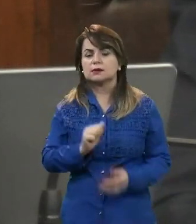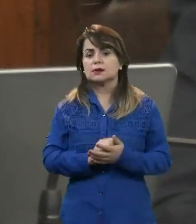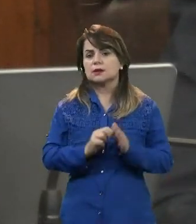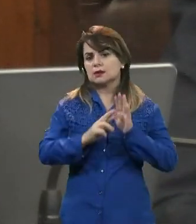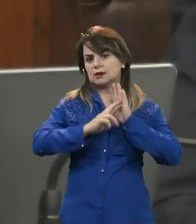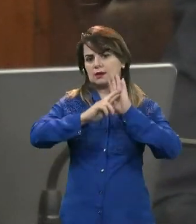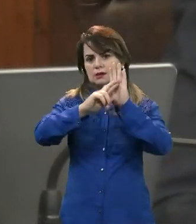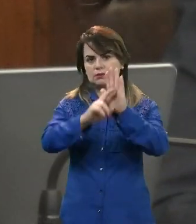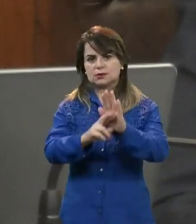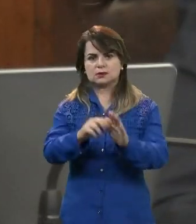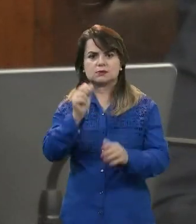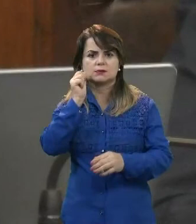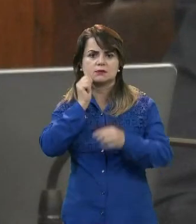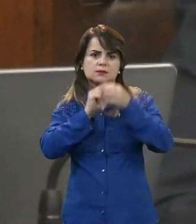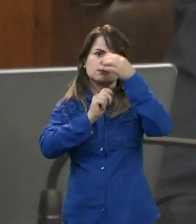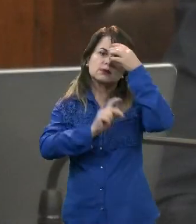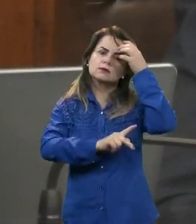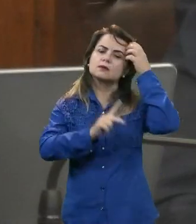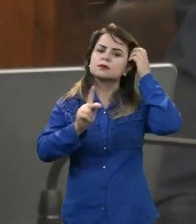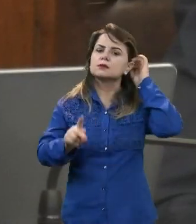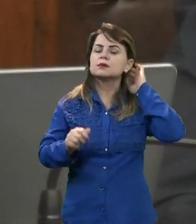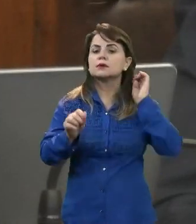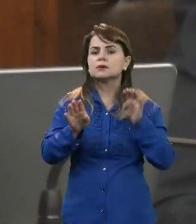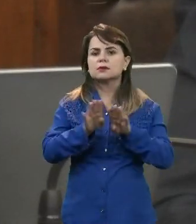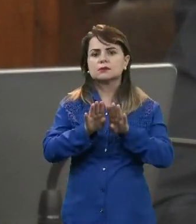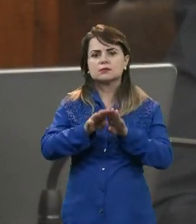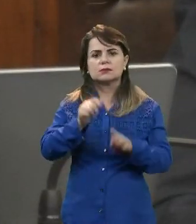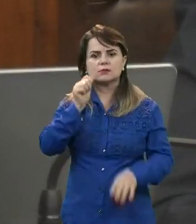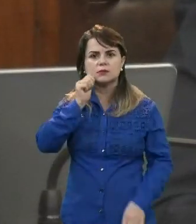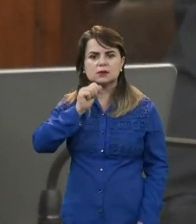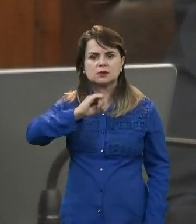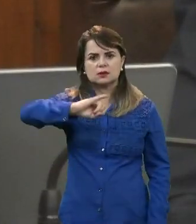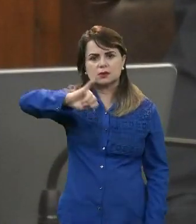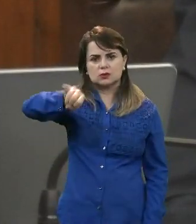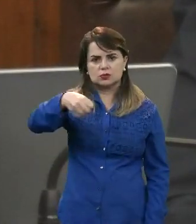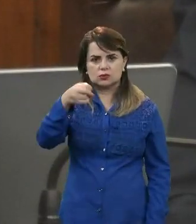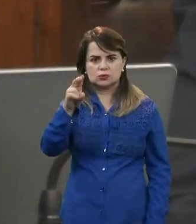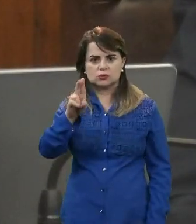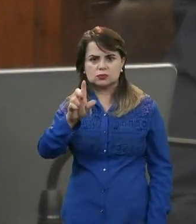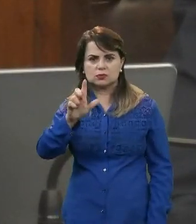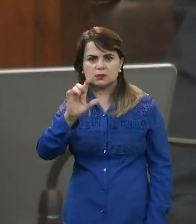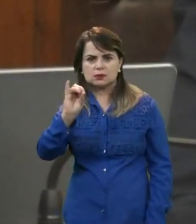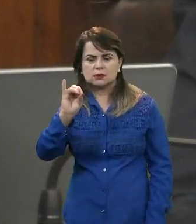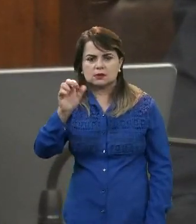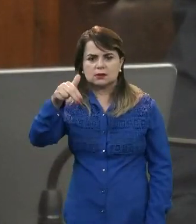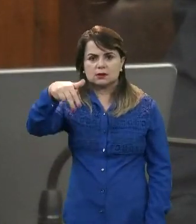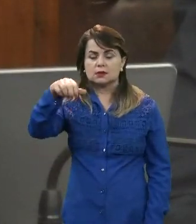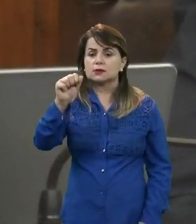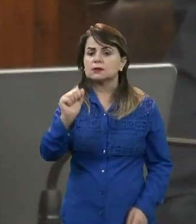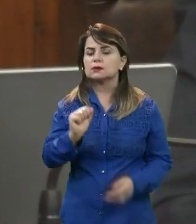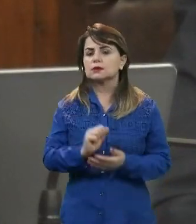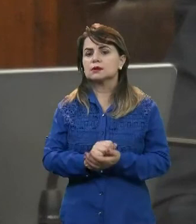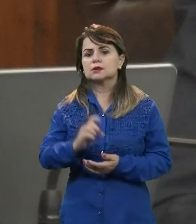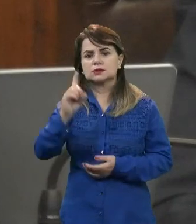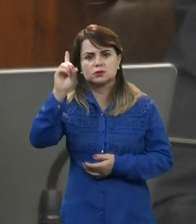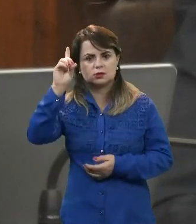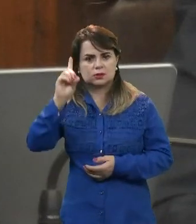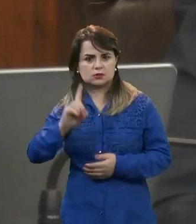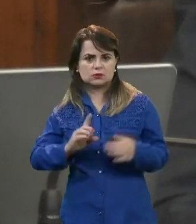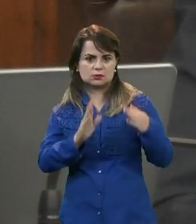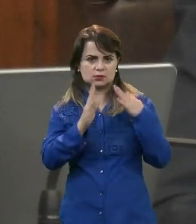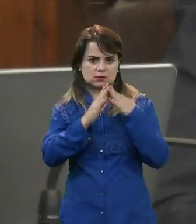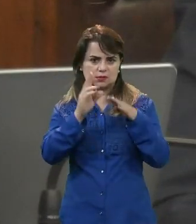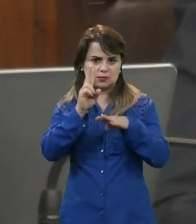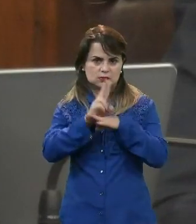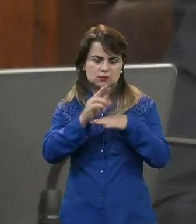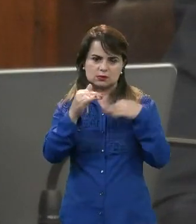professora Daniela, a Juliana, muito obrigado, Juliana, Cristina Aleixo, diretora de serviços jurídicos da Indurbi, e leve meu